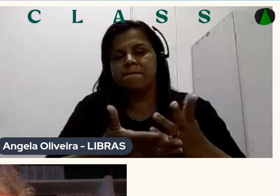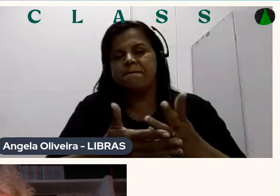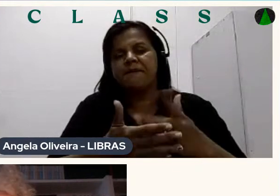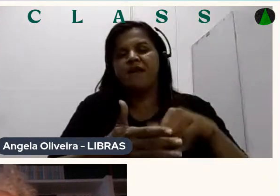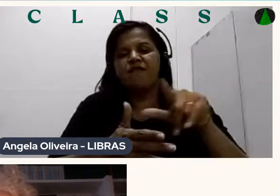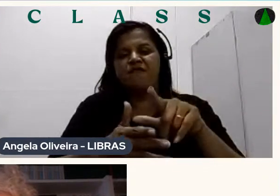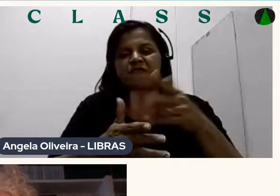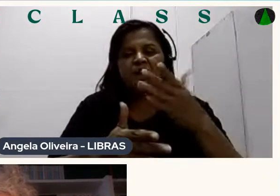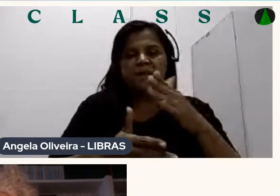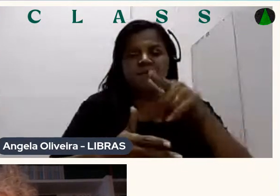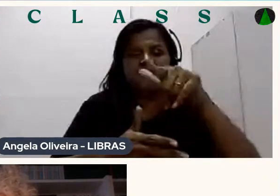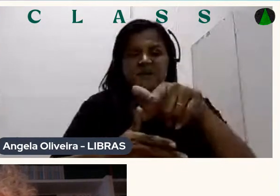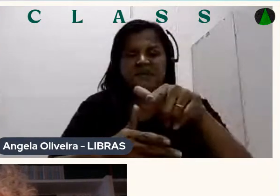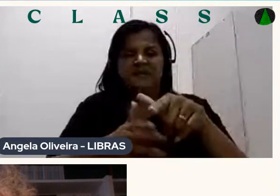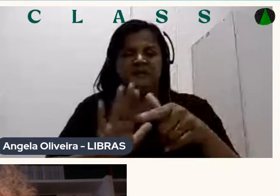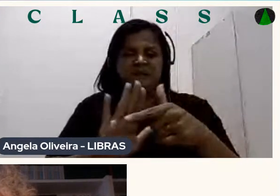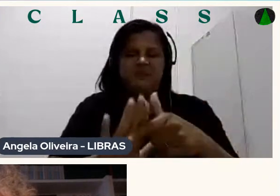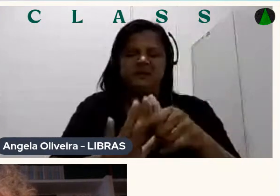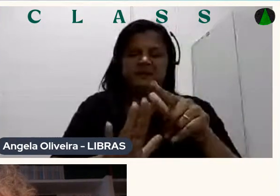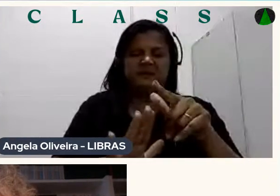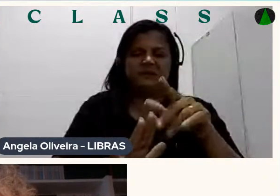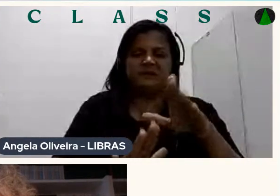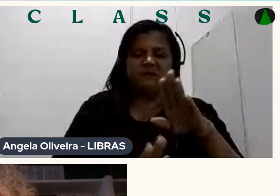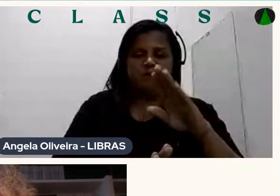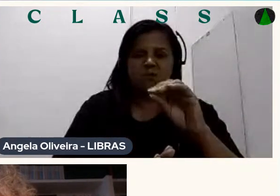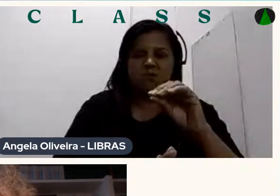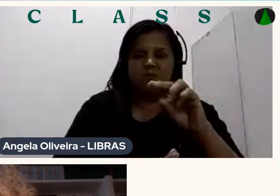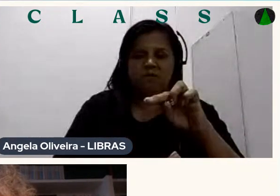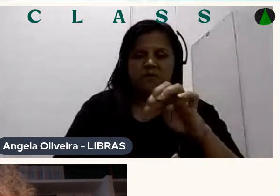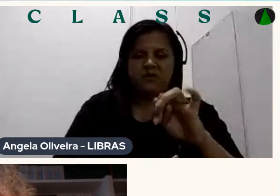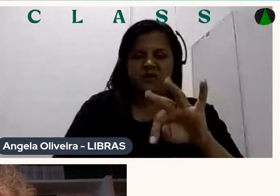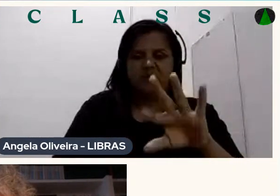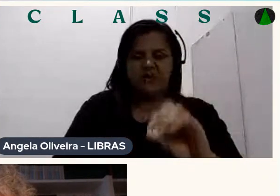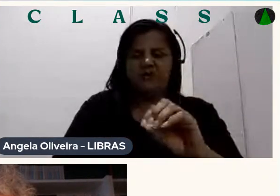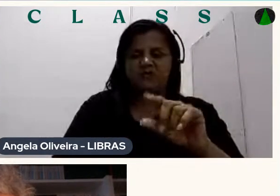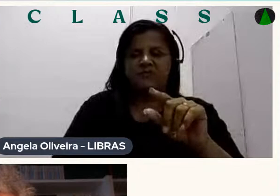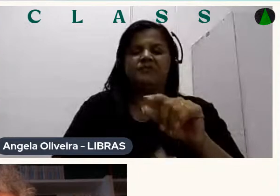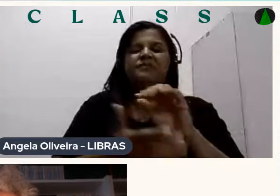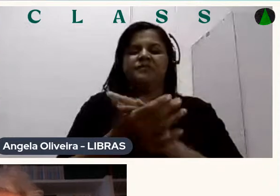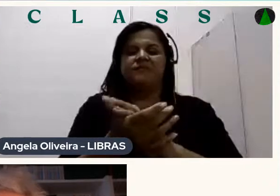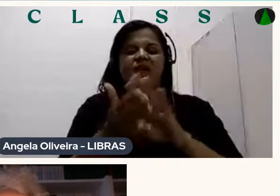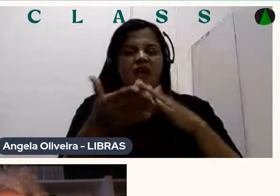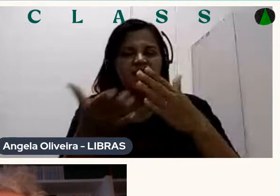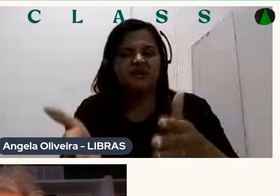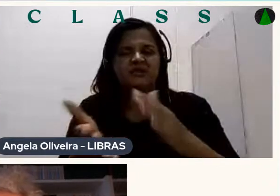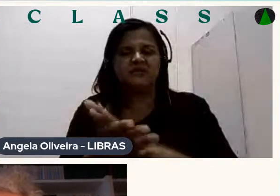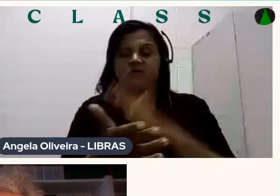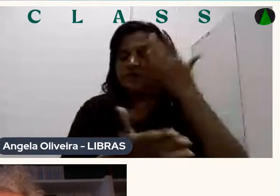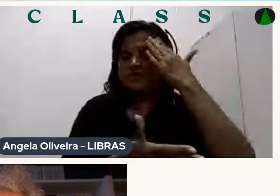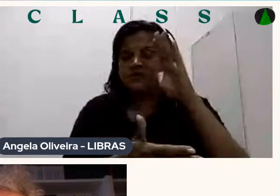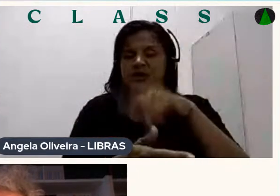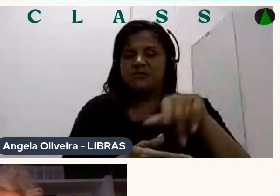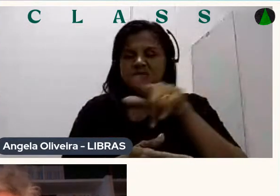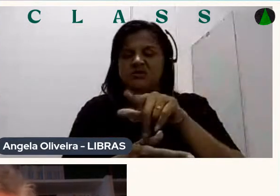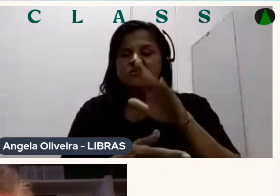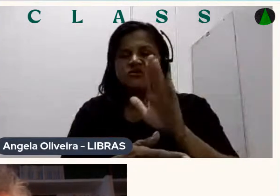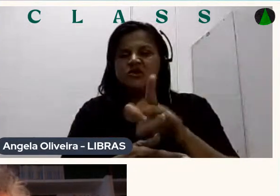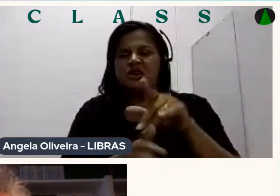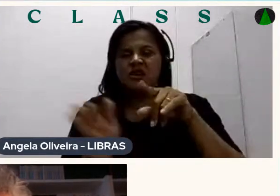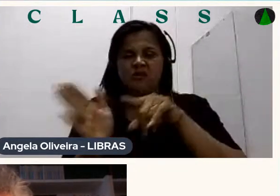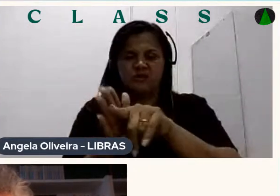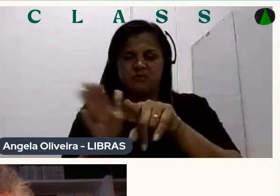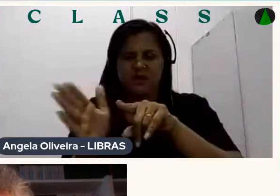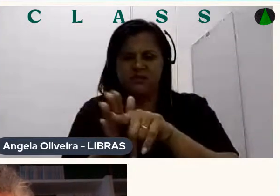passar aqui É isso Não sei se o Guti Já está com umas Perguntas Aí Guti